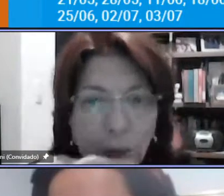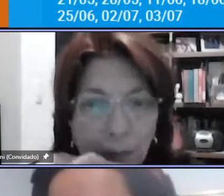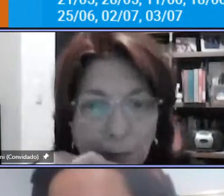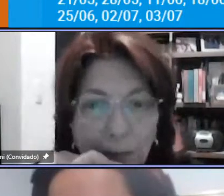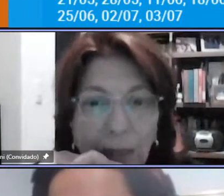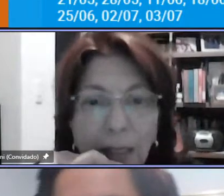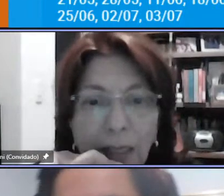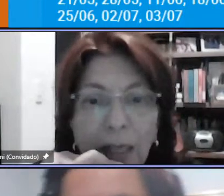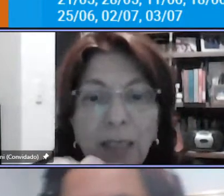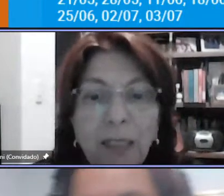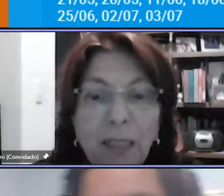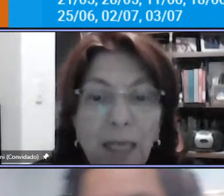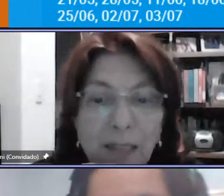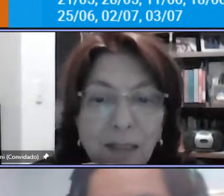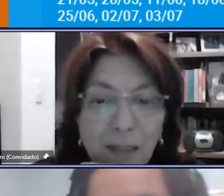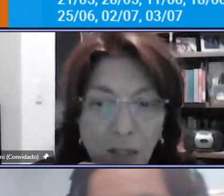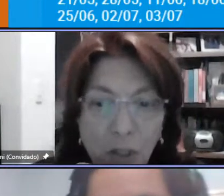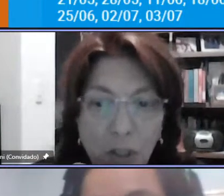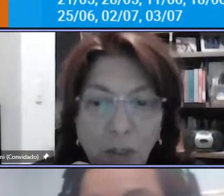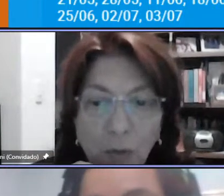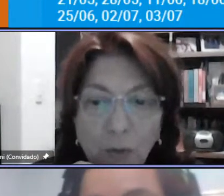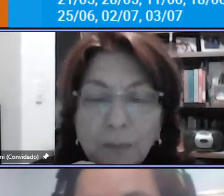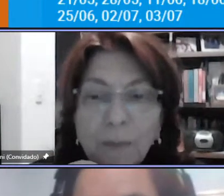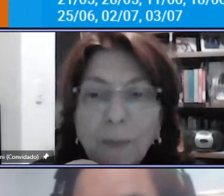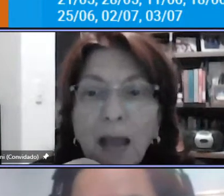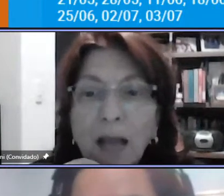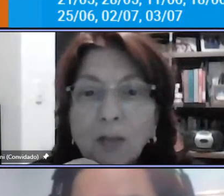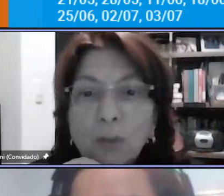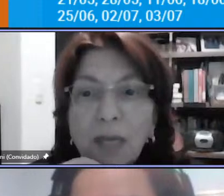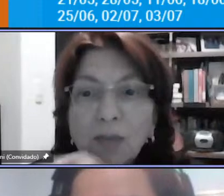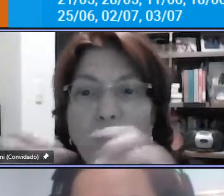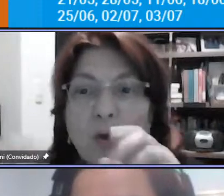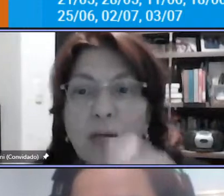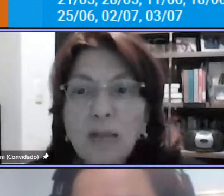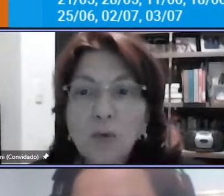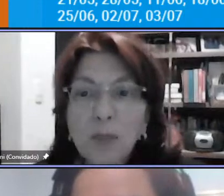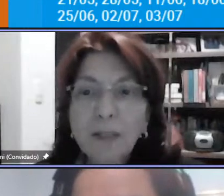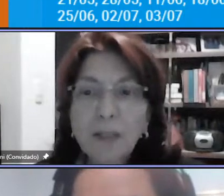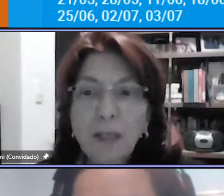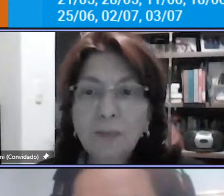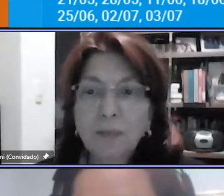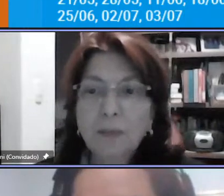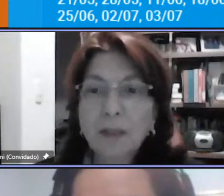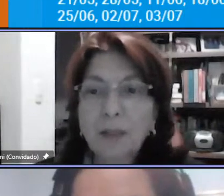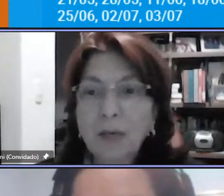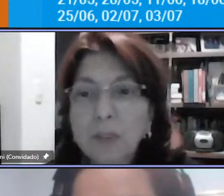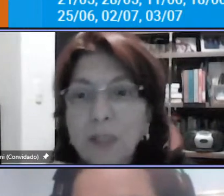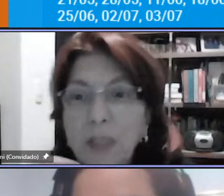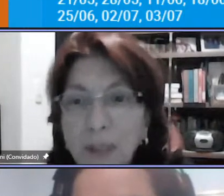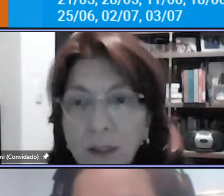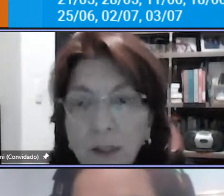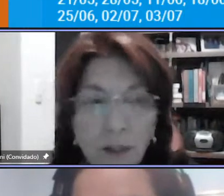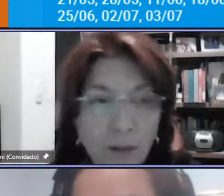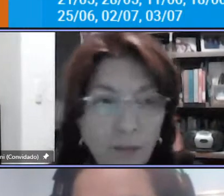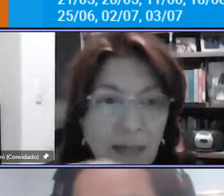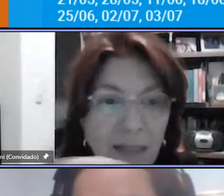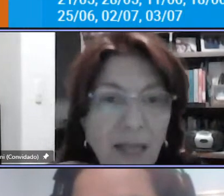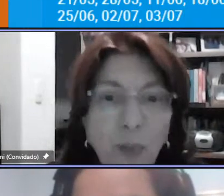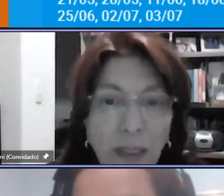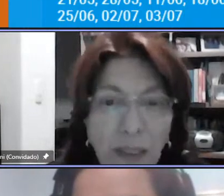tríduo e nesse sentido acho que as colocações que estão se